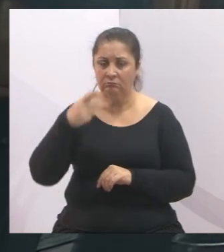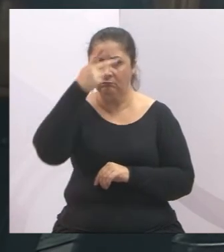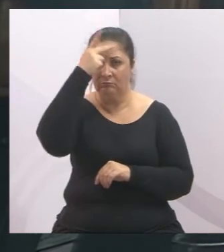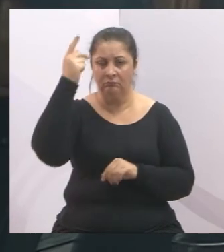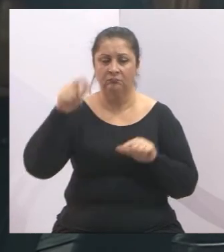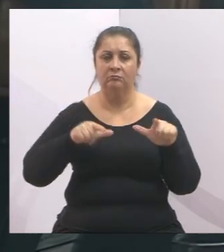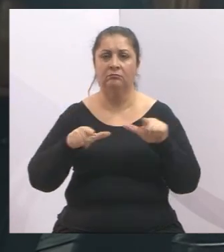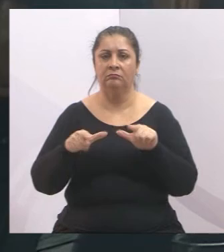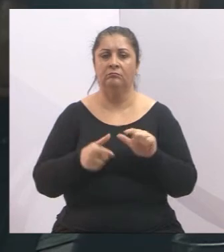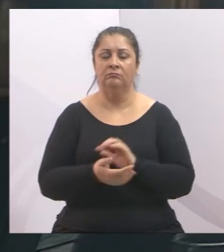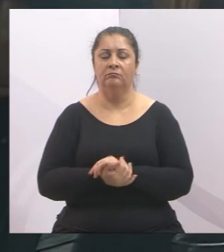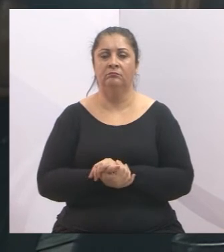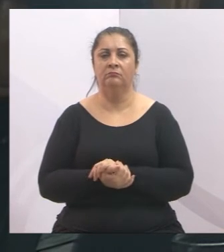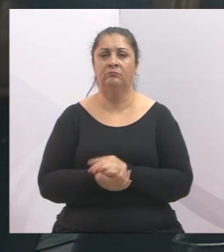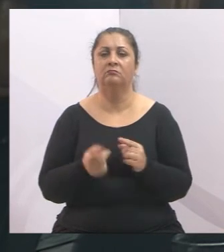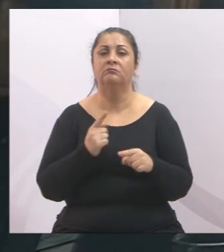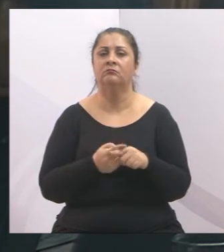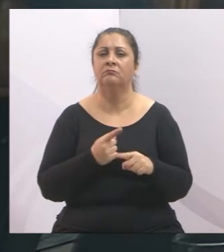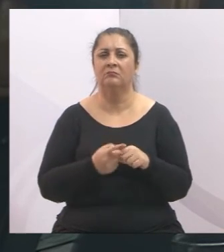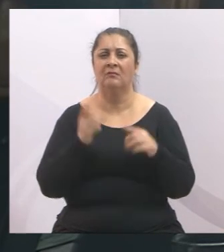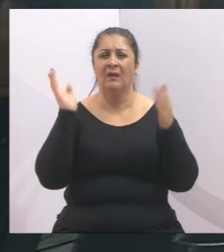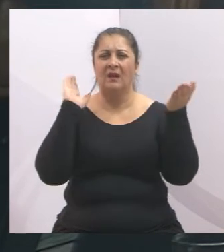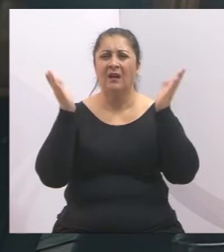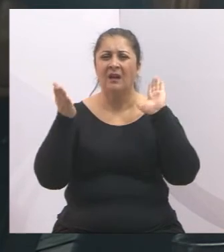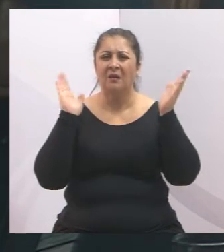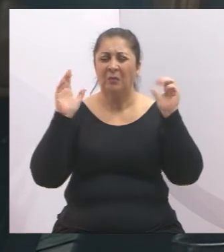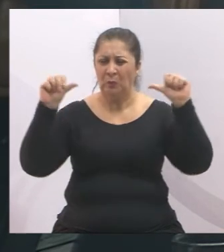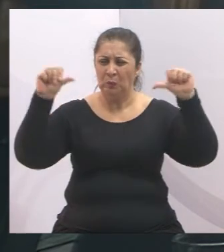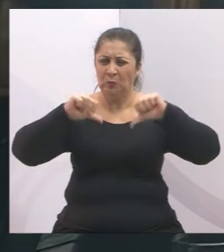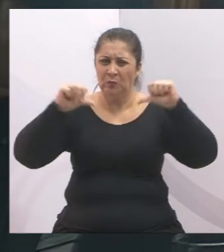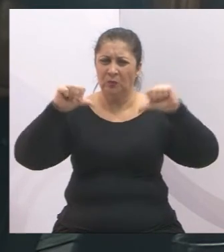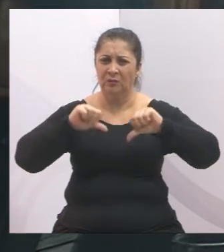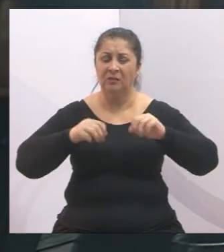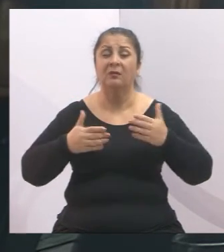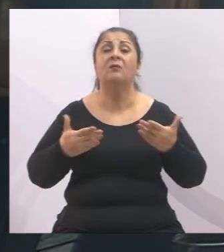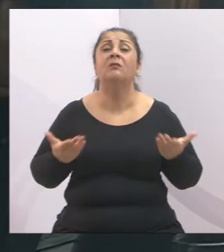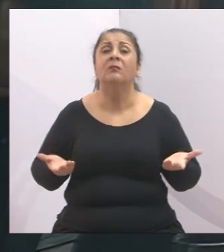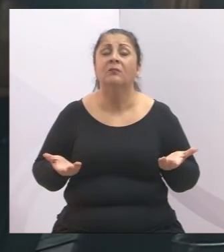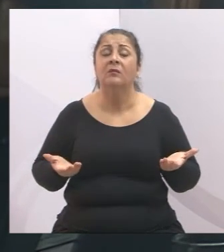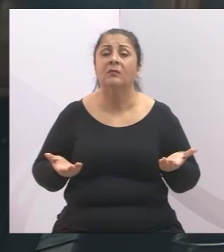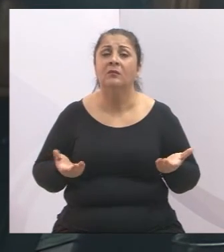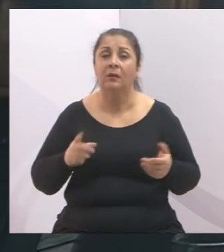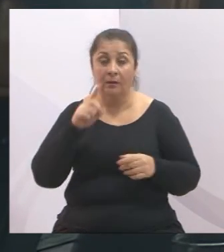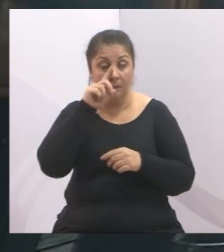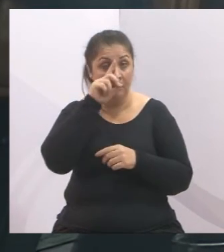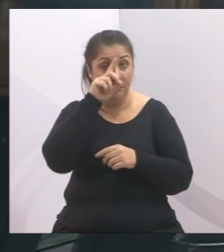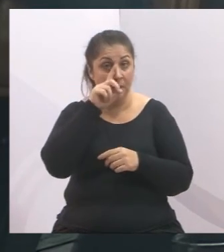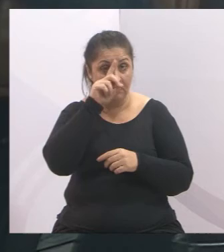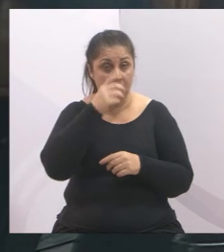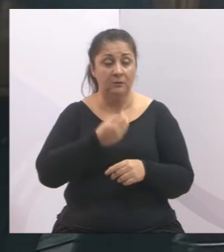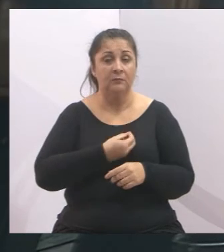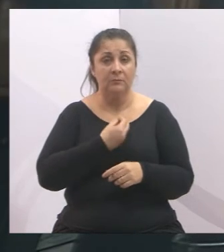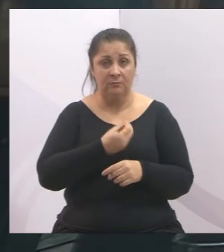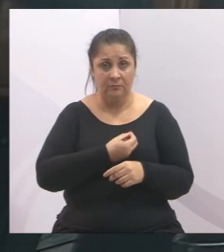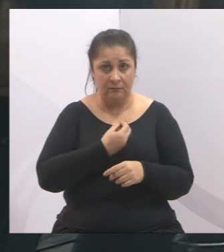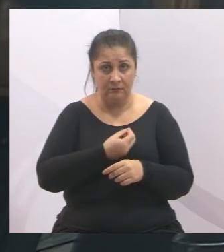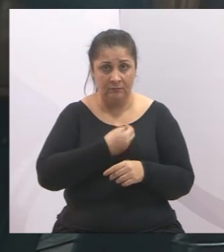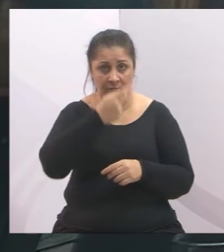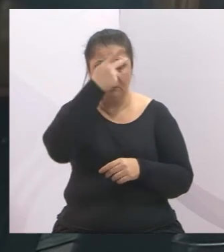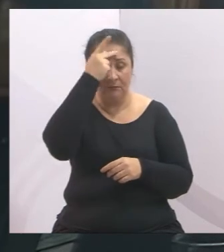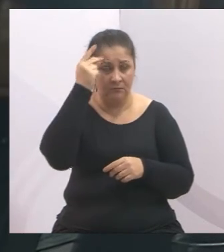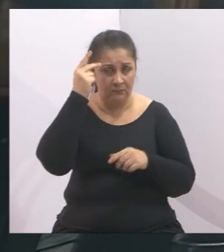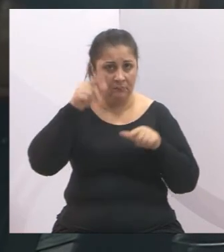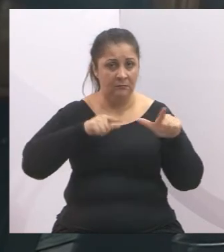seu presidente, porque um caminhão que está em péssimas condições, ele não só põe em risco a vida daqueles que estão